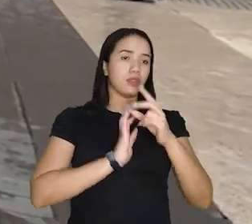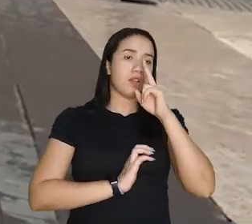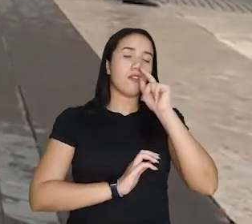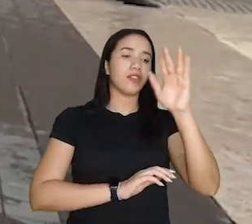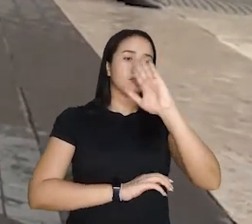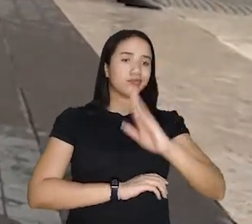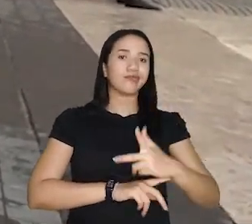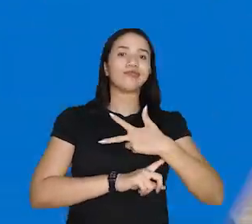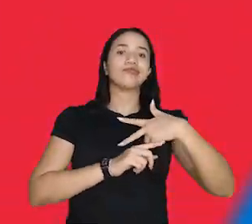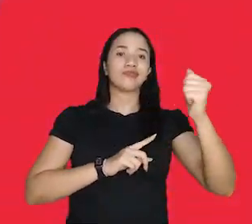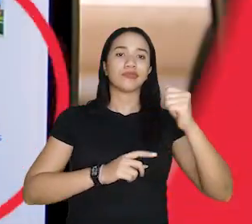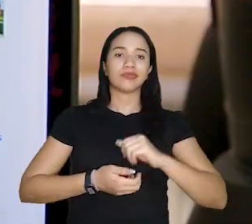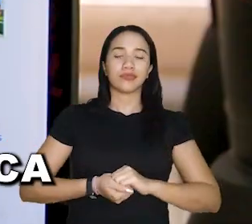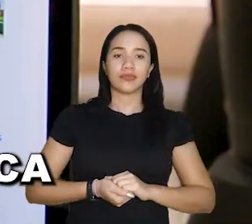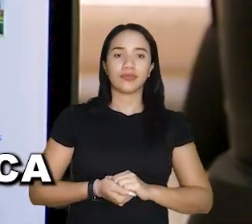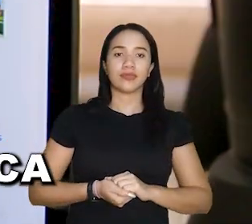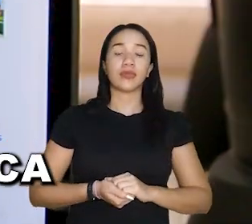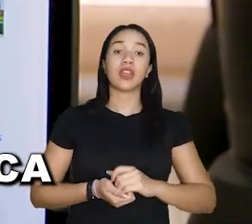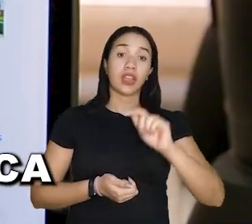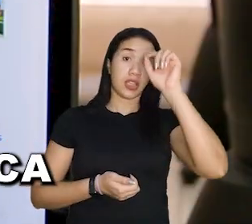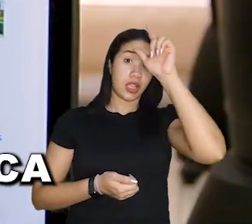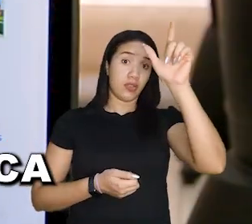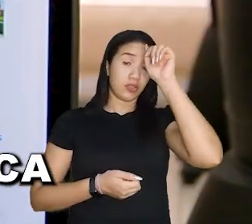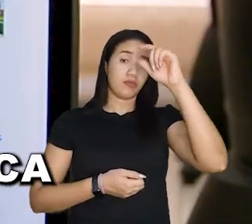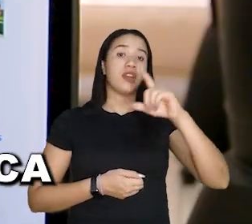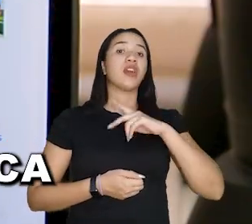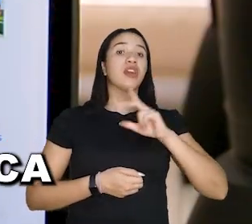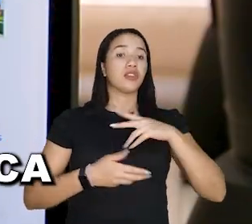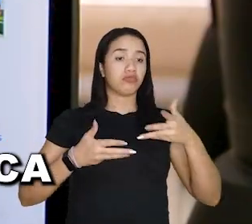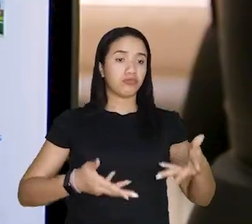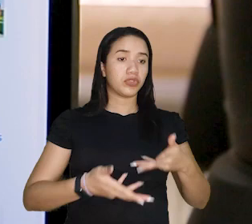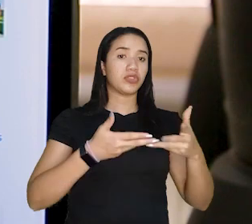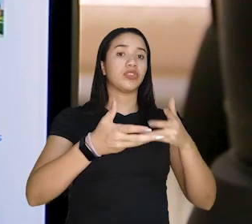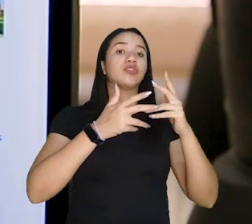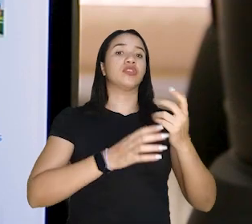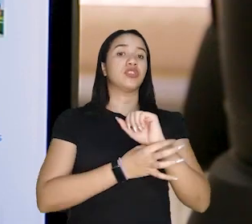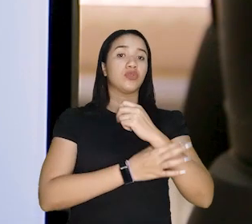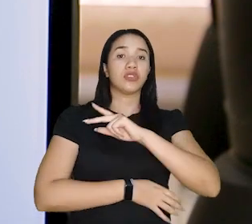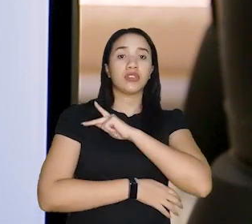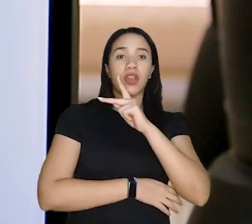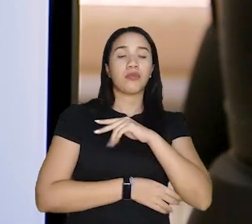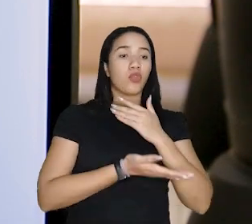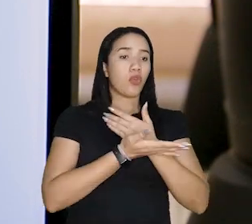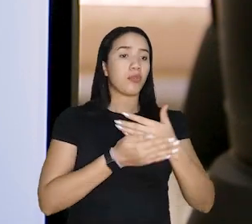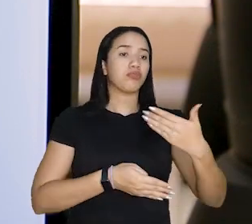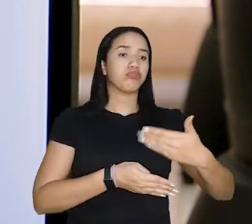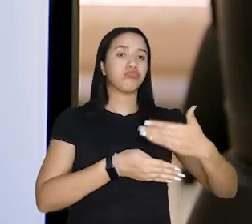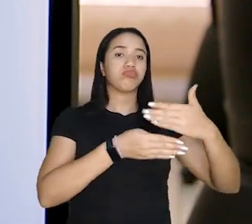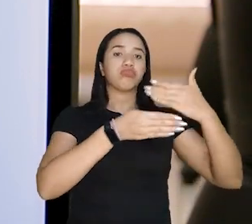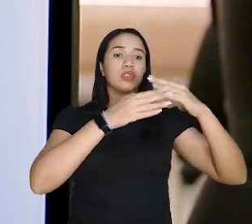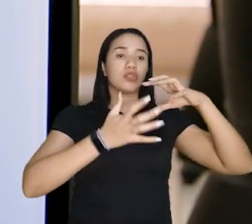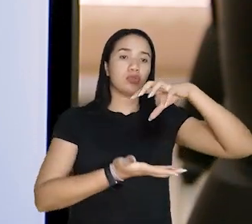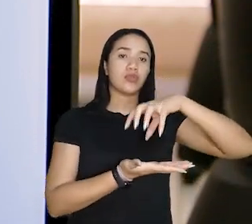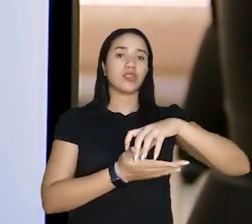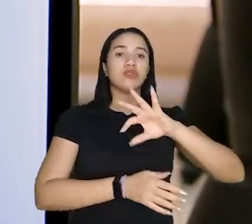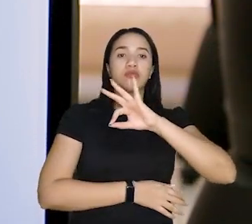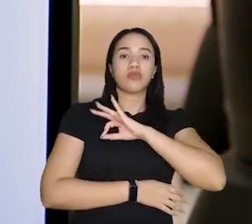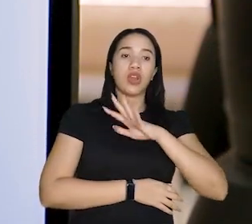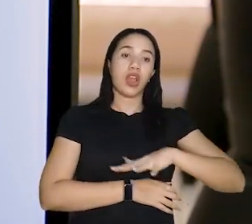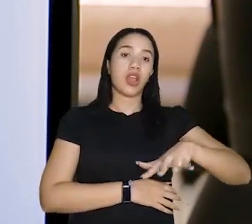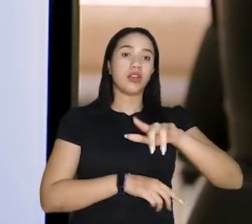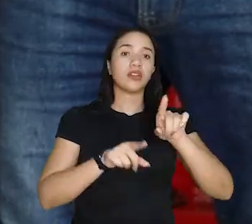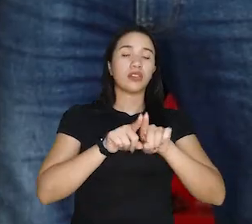e um Brasil vitorioso. Em Altamira, reforço na segurança pública, com o início dos serviços para a construção do Comando de